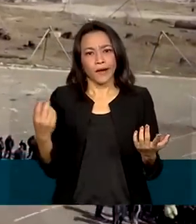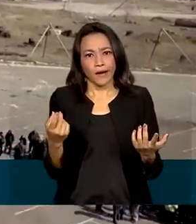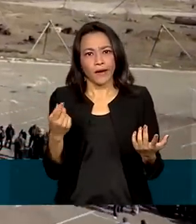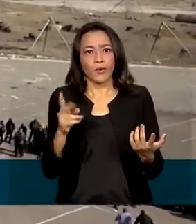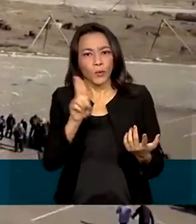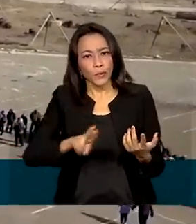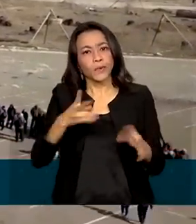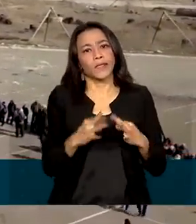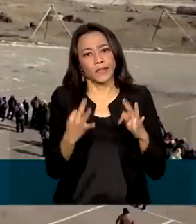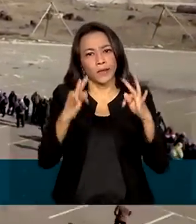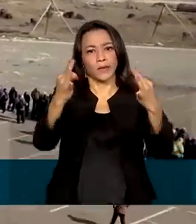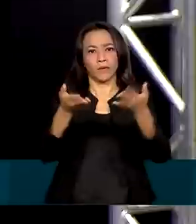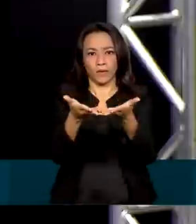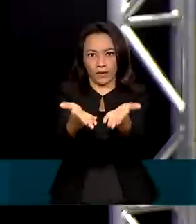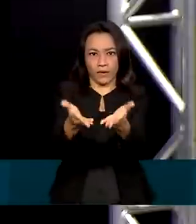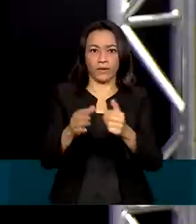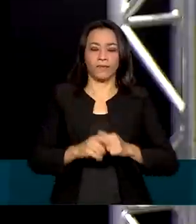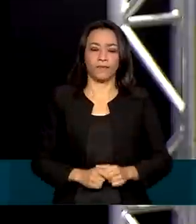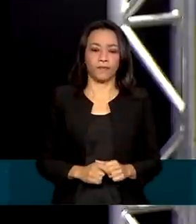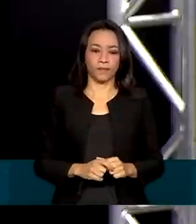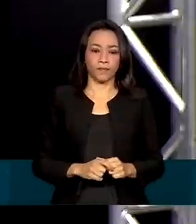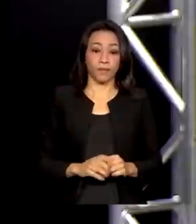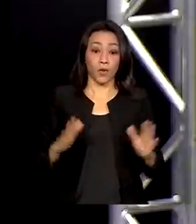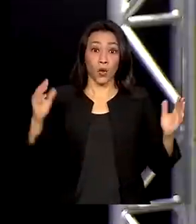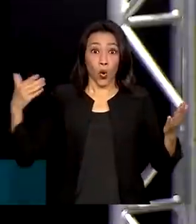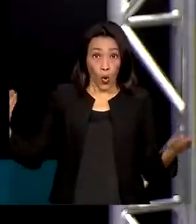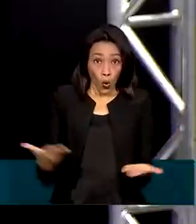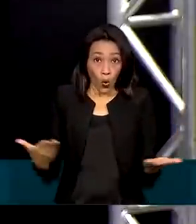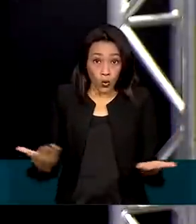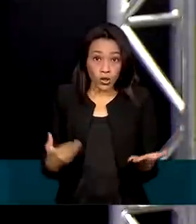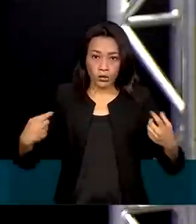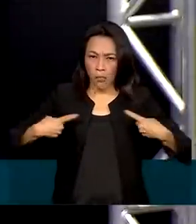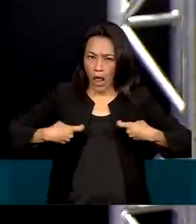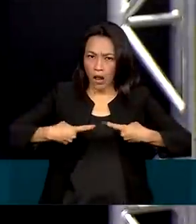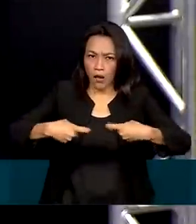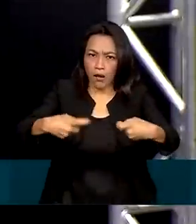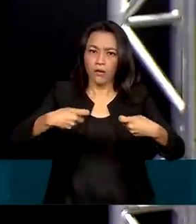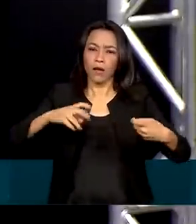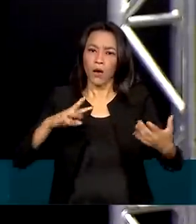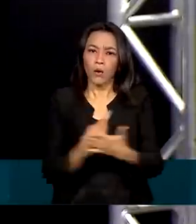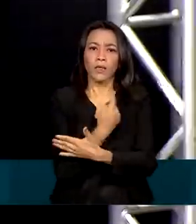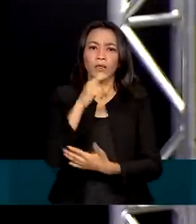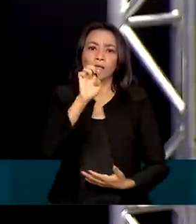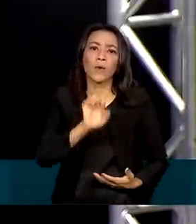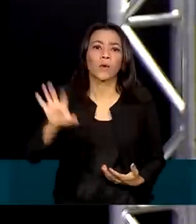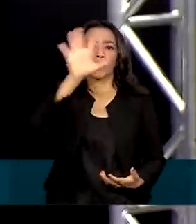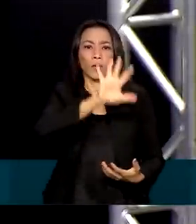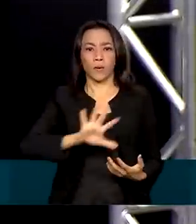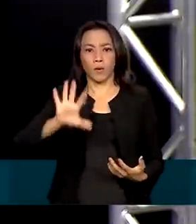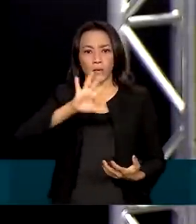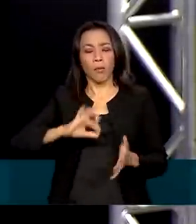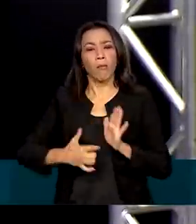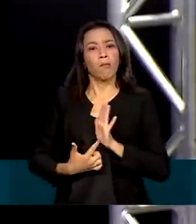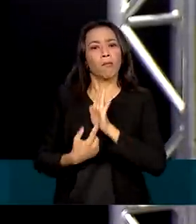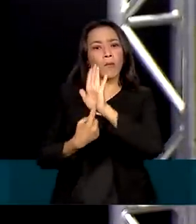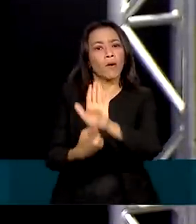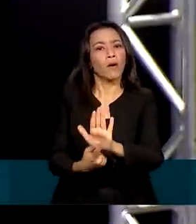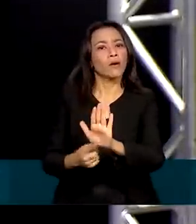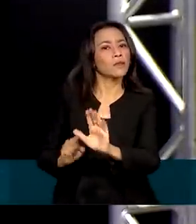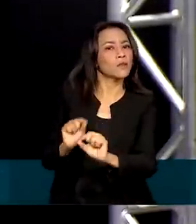defesa territorial. O atual conflito que acontece na Europa evidencia a